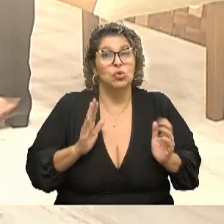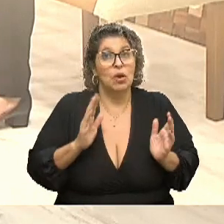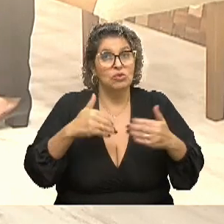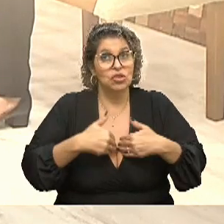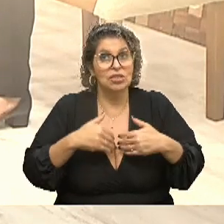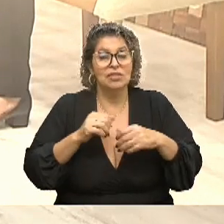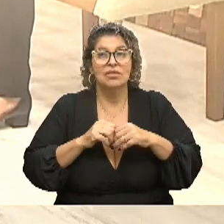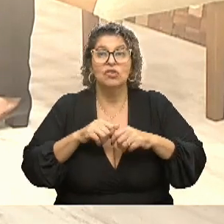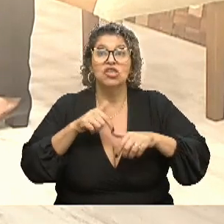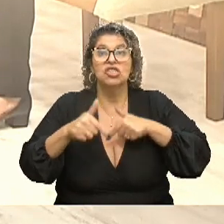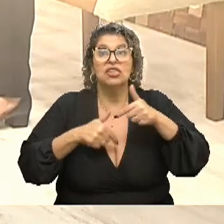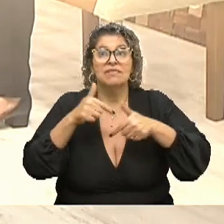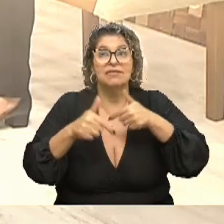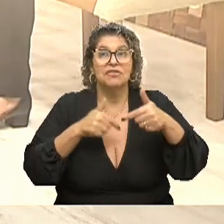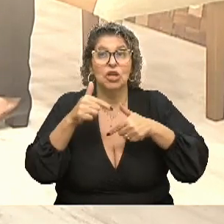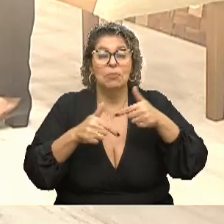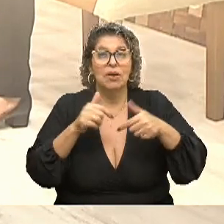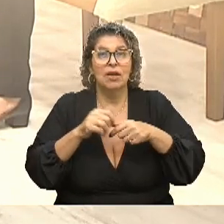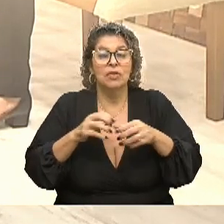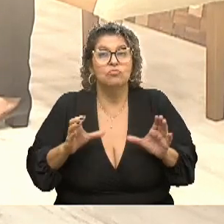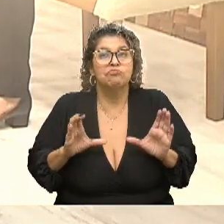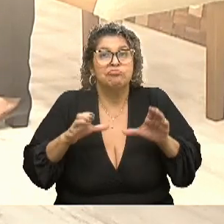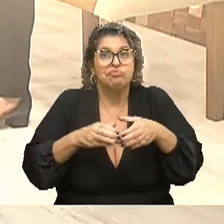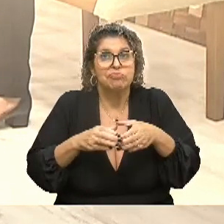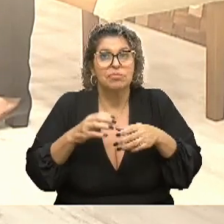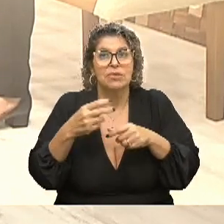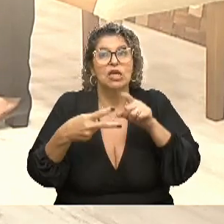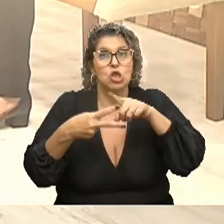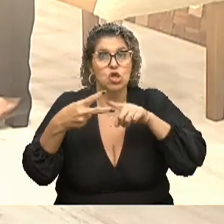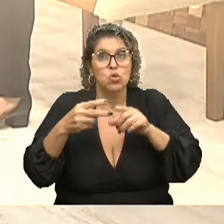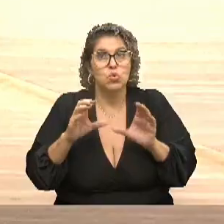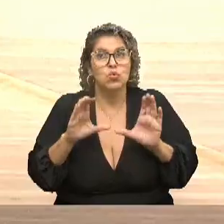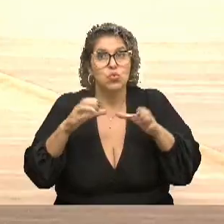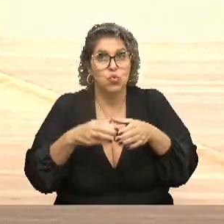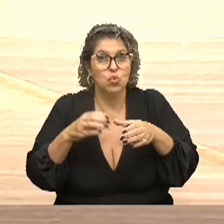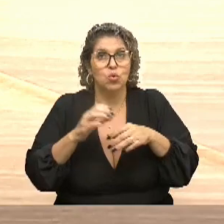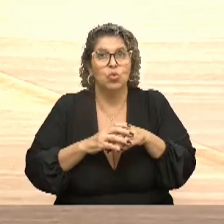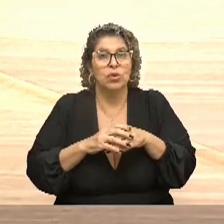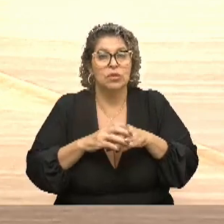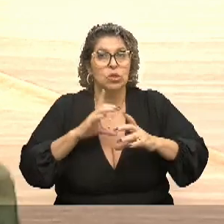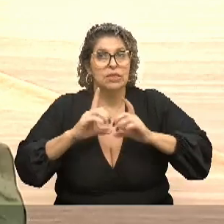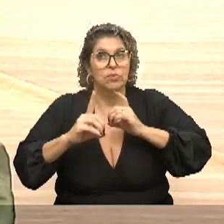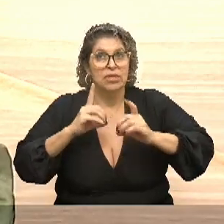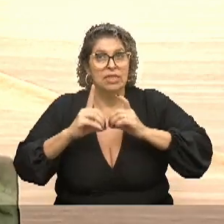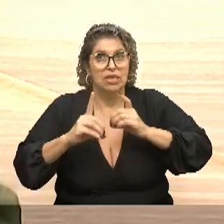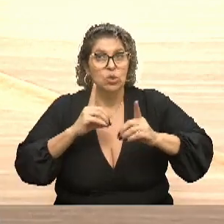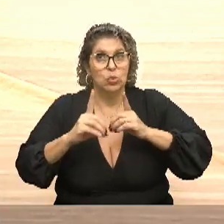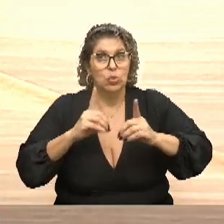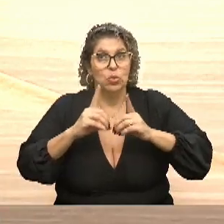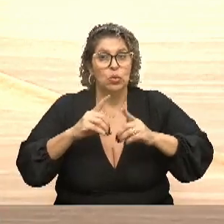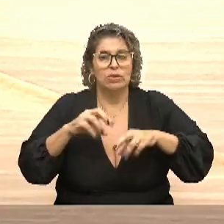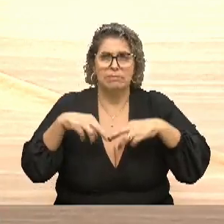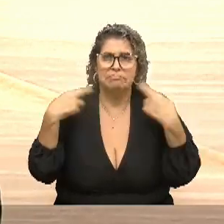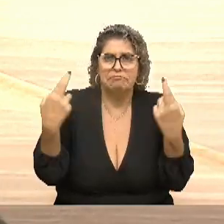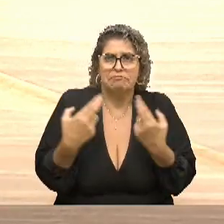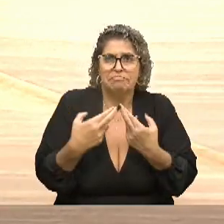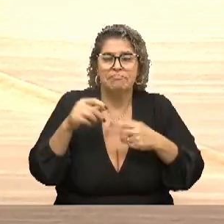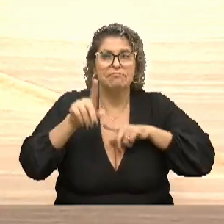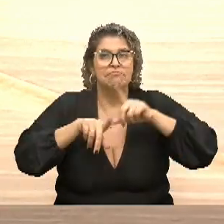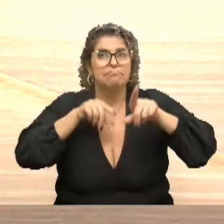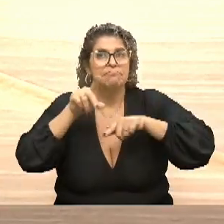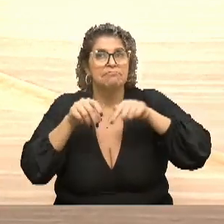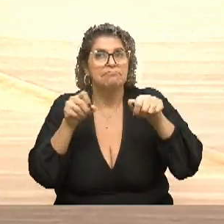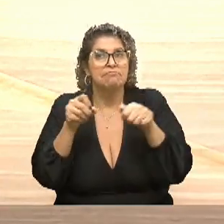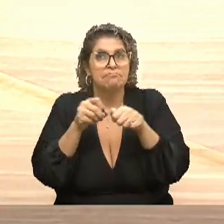a gente tem esse trabalho e no nosso grupo, a gente tem dois grupos, faz parte. O grupo dos coordenadores, onde a gente faz reuniões, a gente decide o que